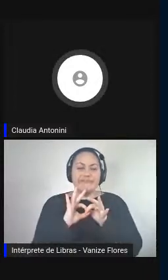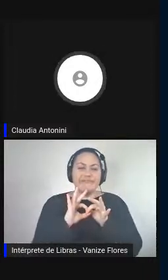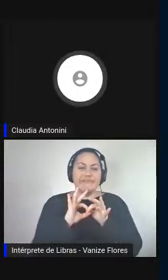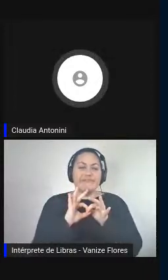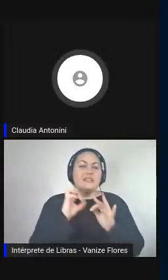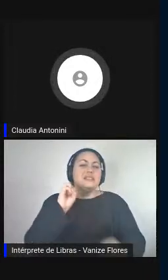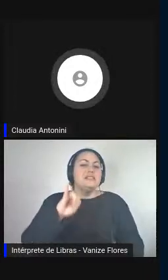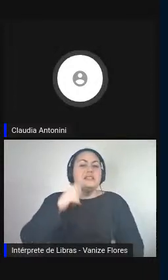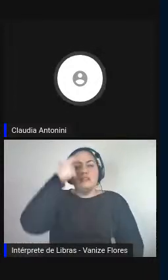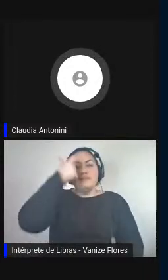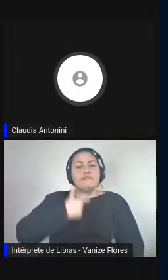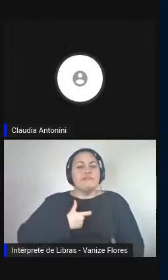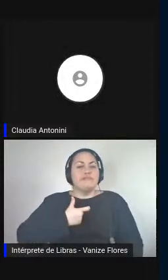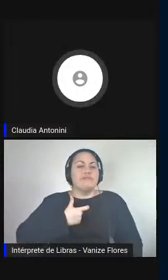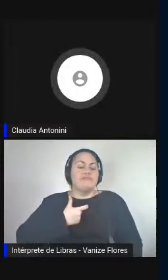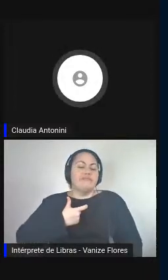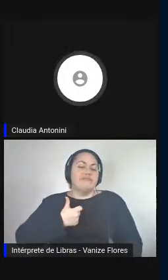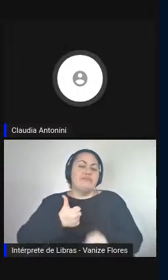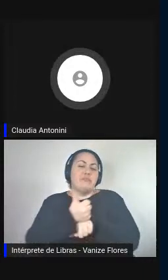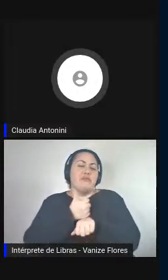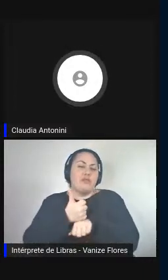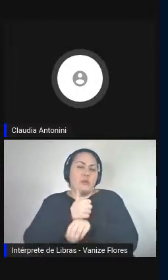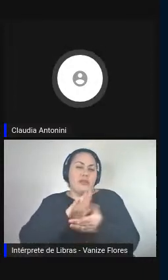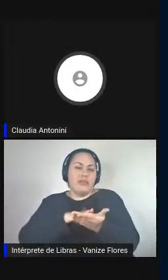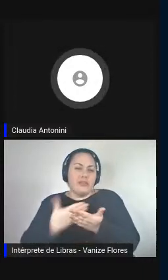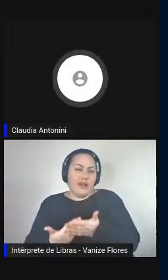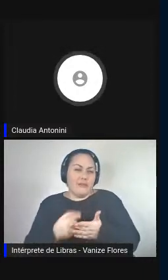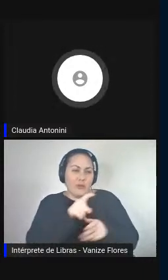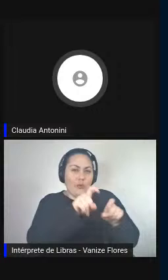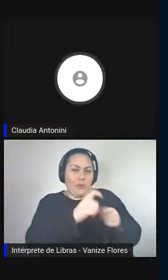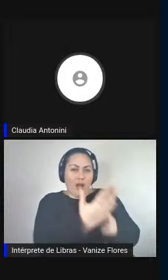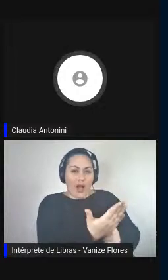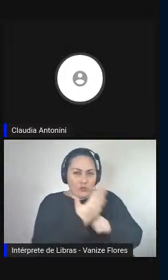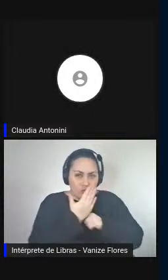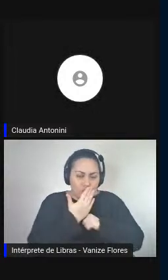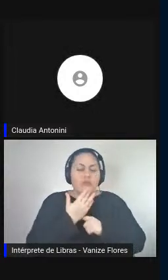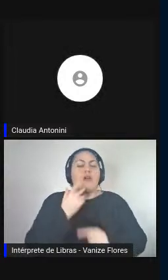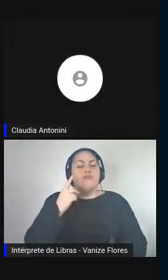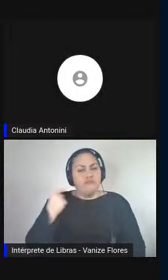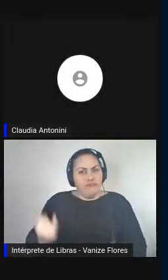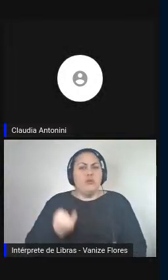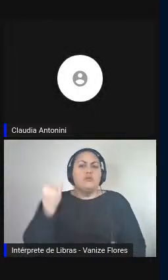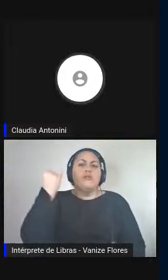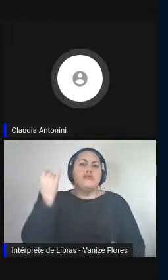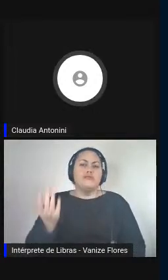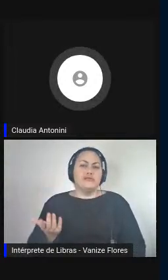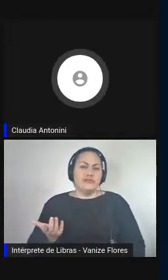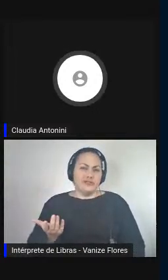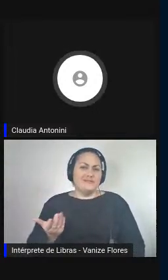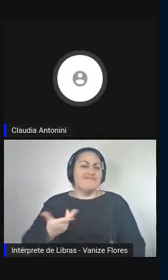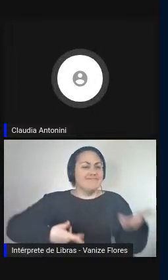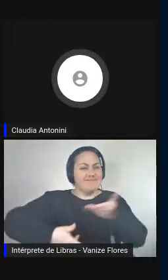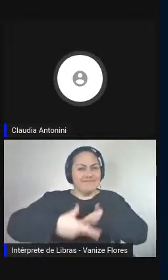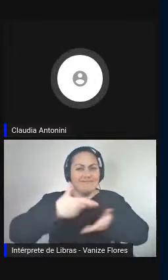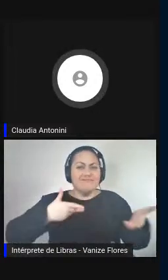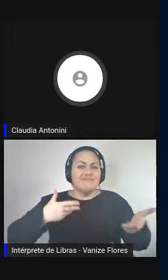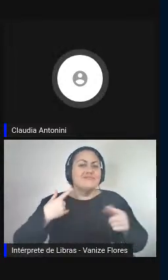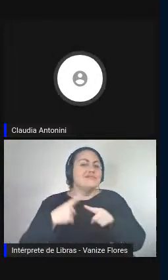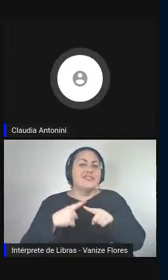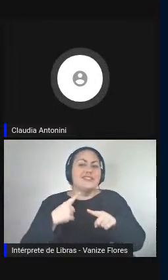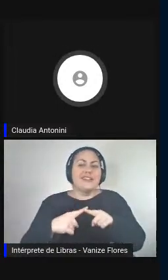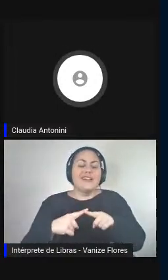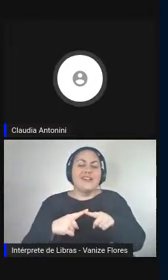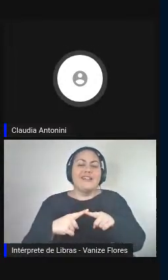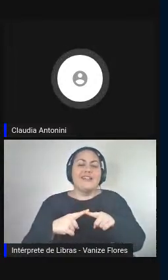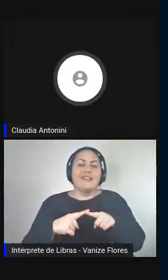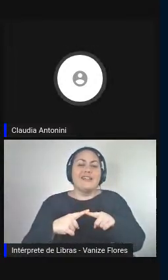auxiliado pelo computador são importantes, nos dizem que pode ser